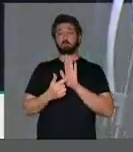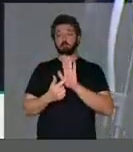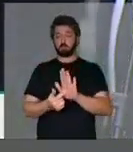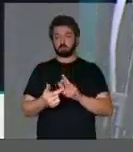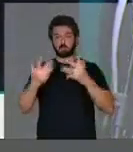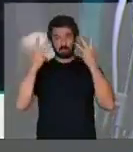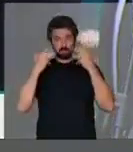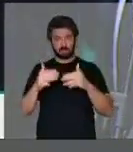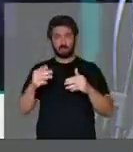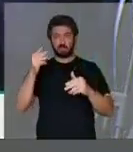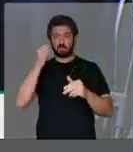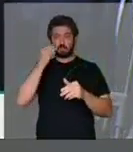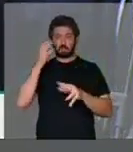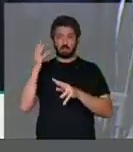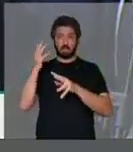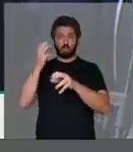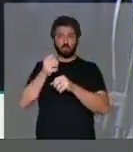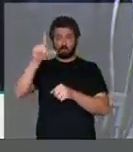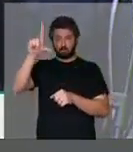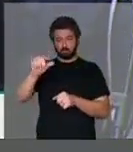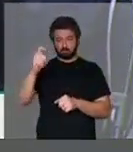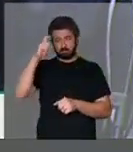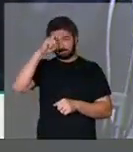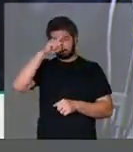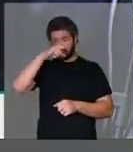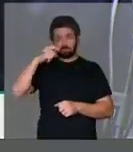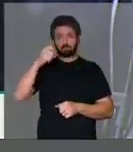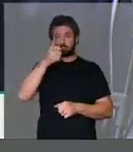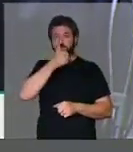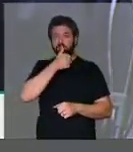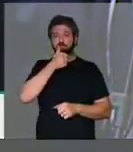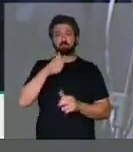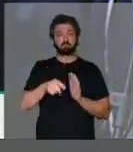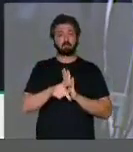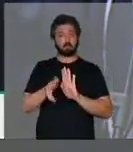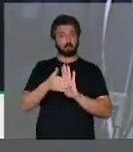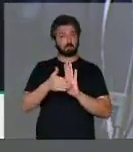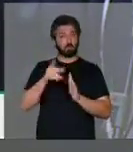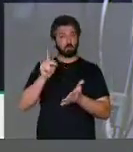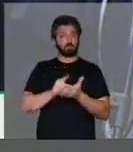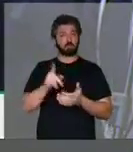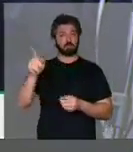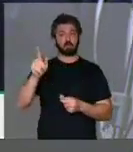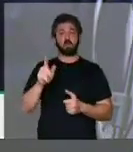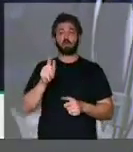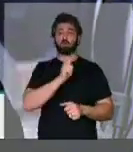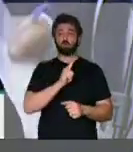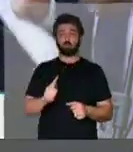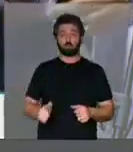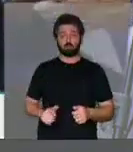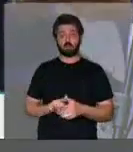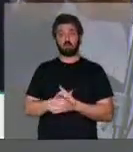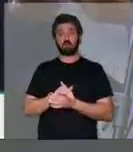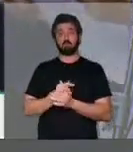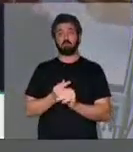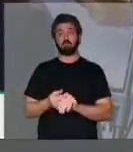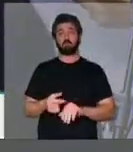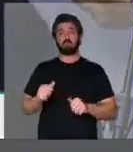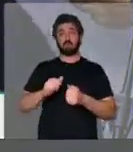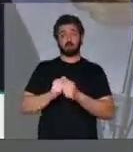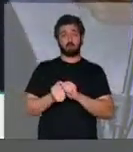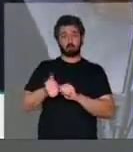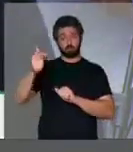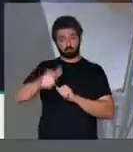tentando recuperar, tentando diminuir danos em relação a proposta originária do próprio governo fazendo uma